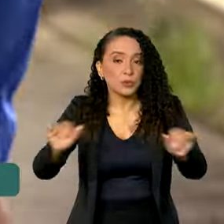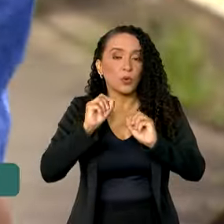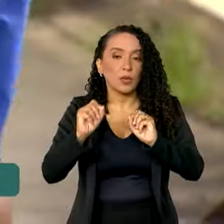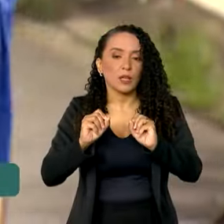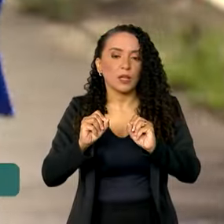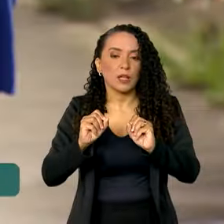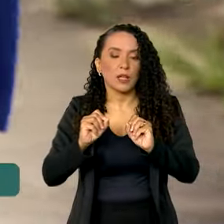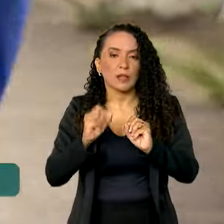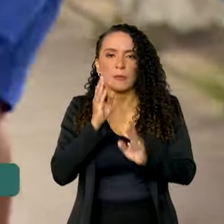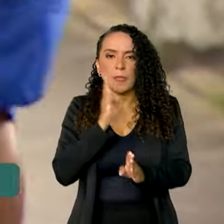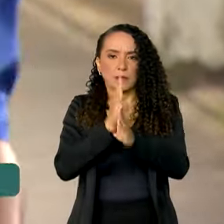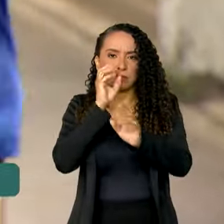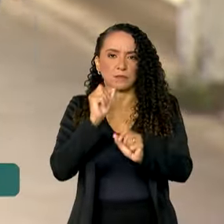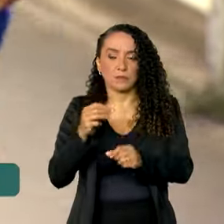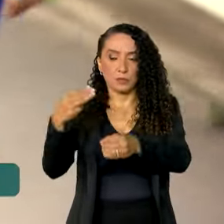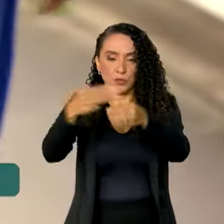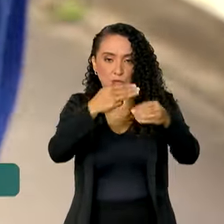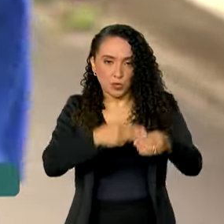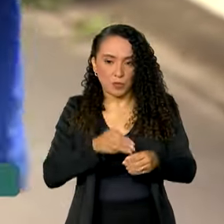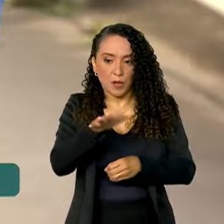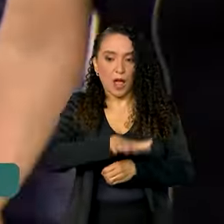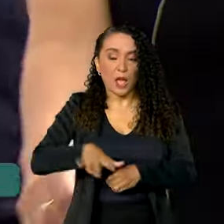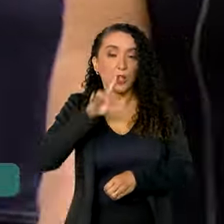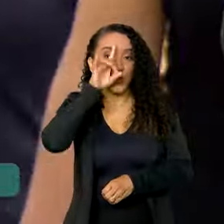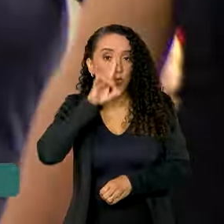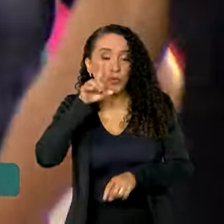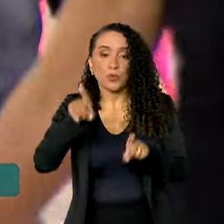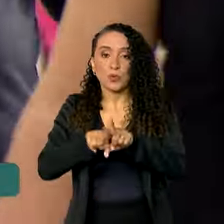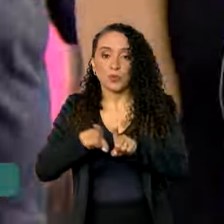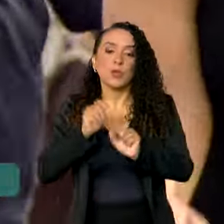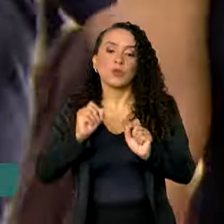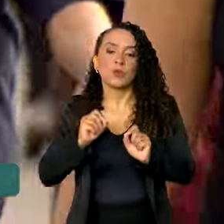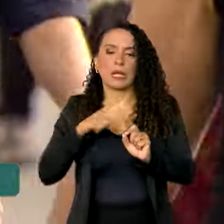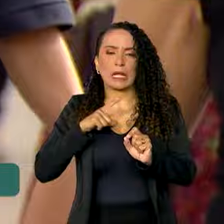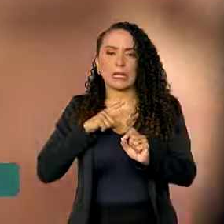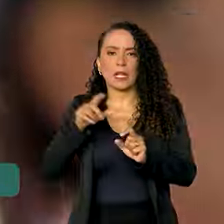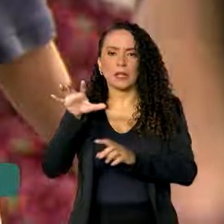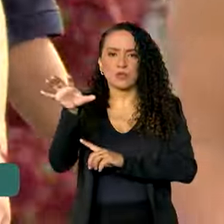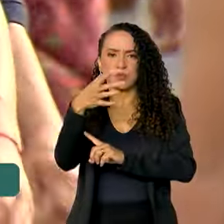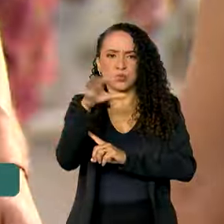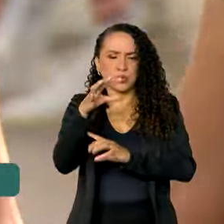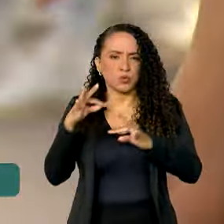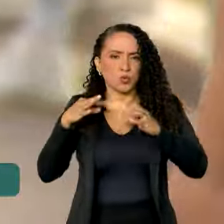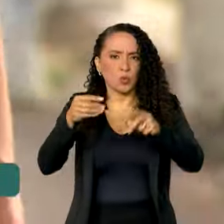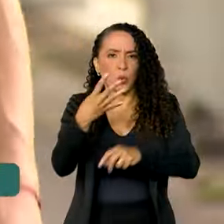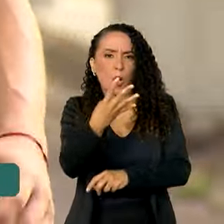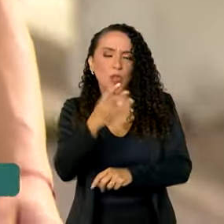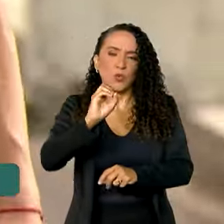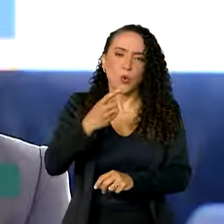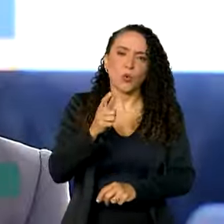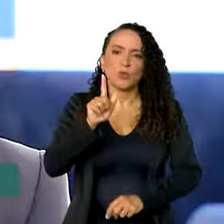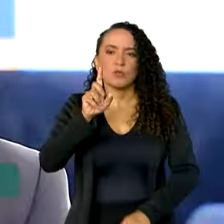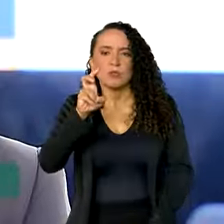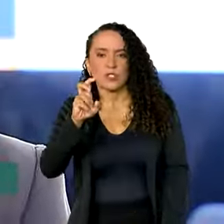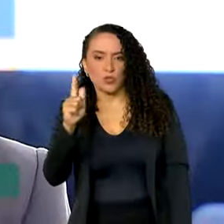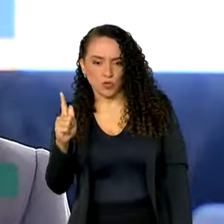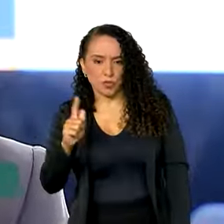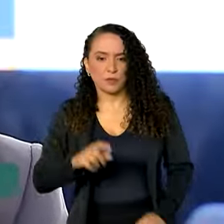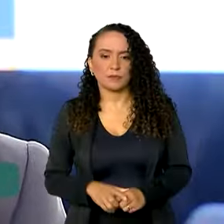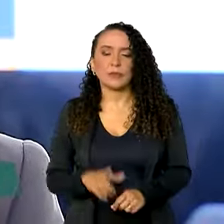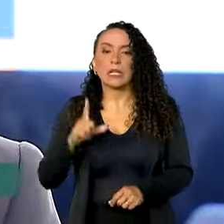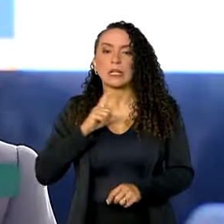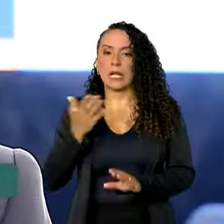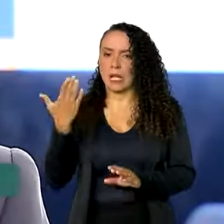de forma automática para os municípios em áreas de risco e com cobertura de rede 4 ou 5G. A gente já